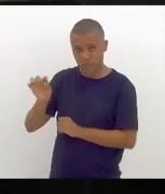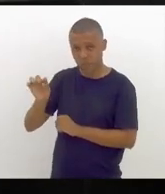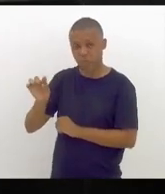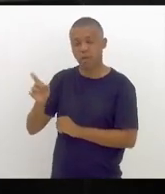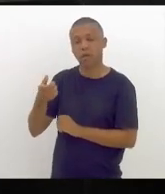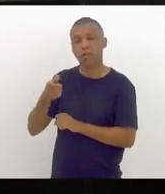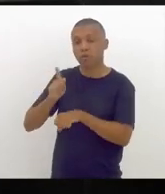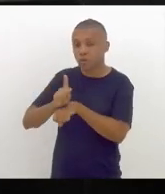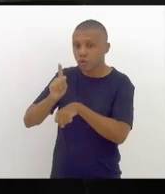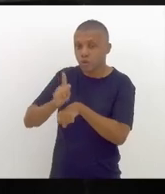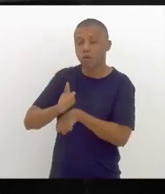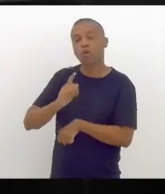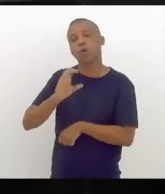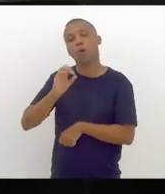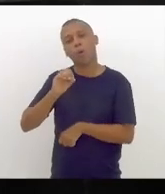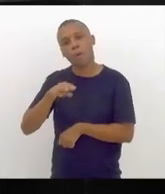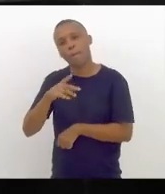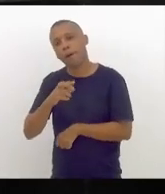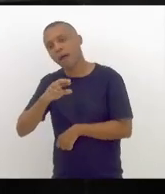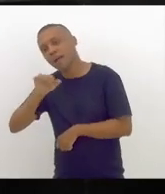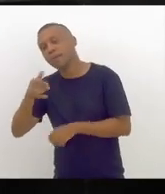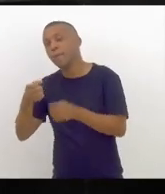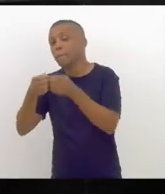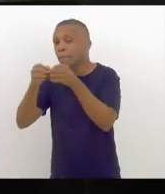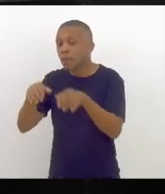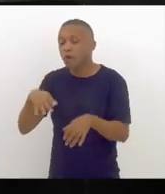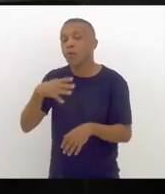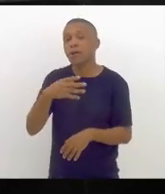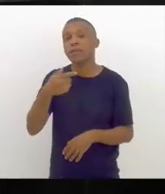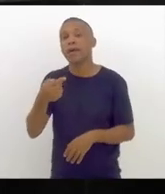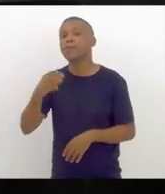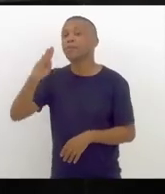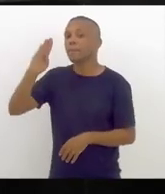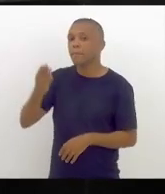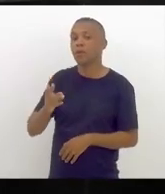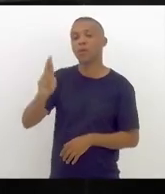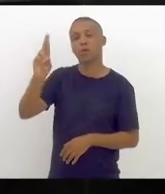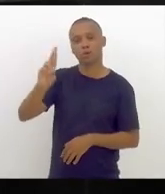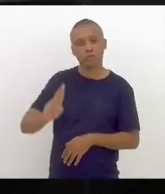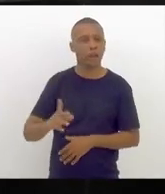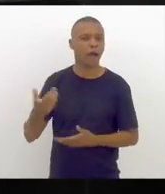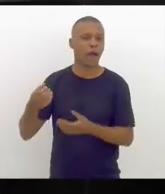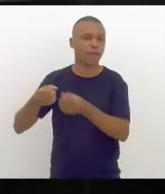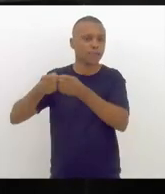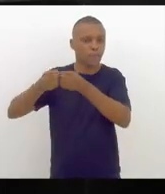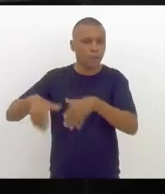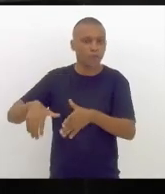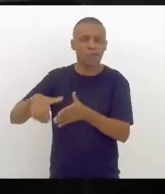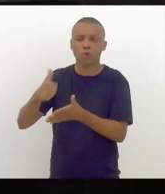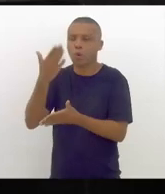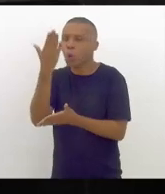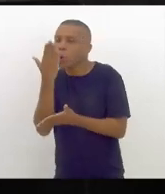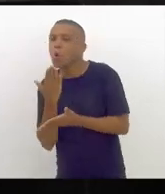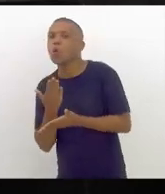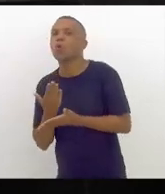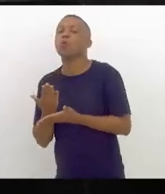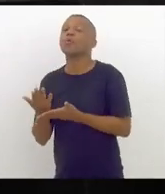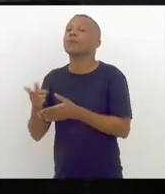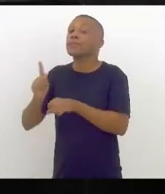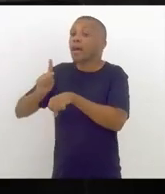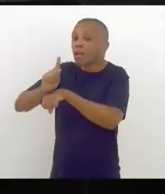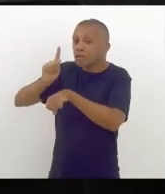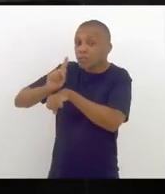com PERG, prejuízo de mais de 47 bilhões de reais, também na gestão do